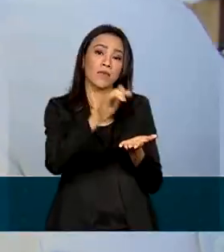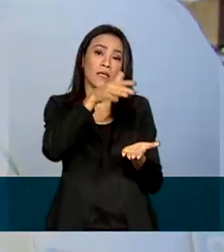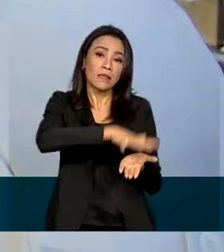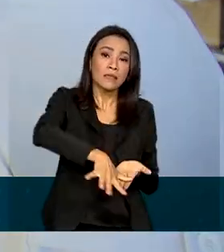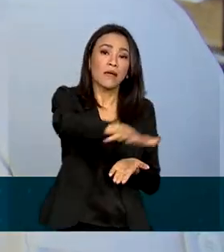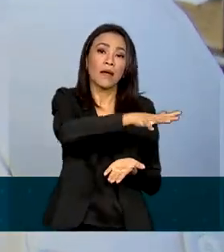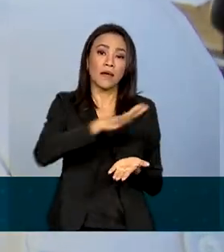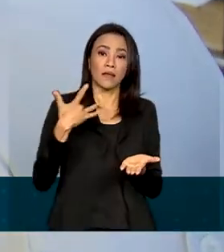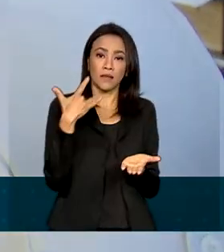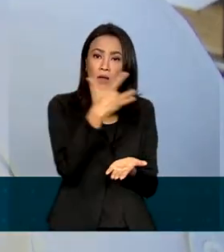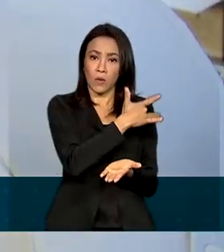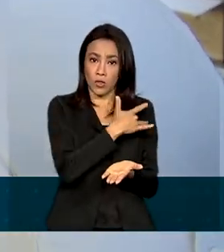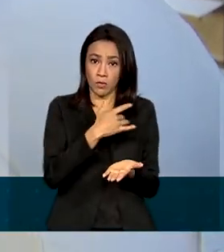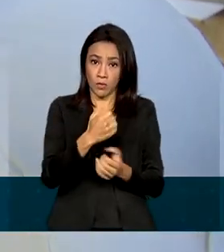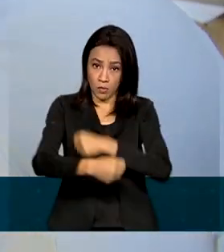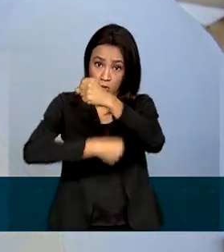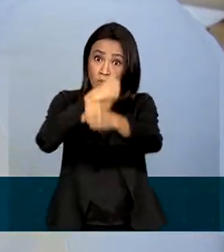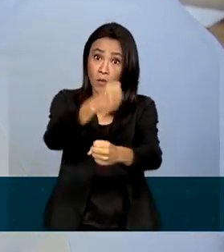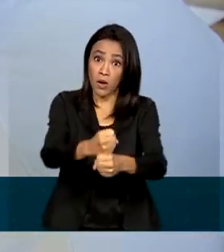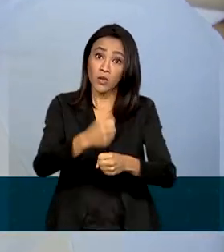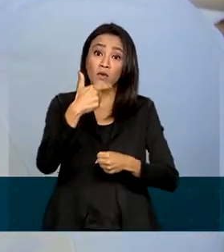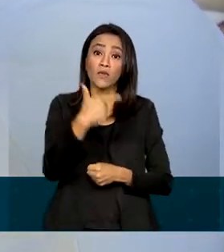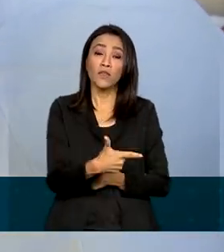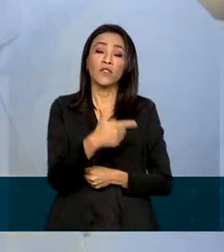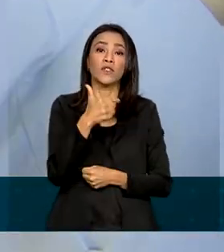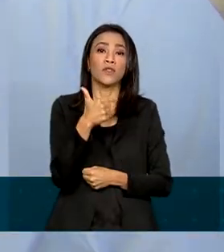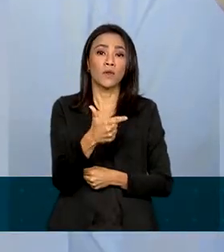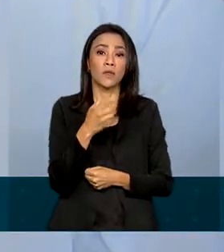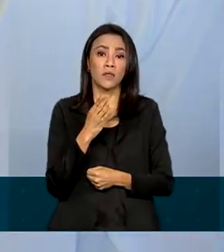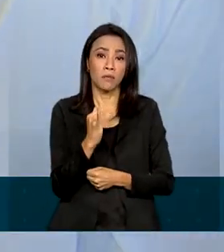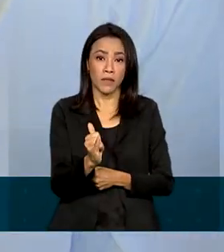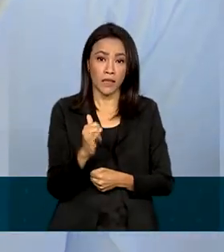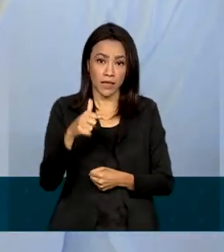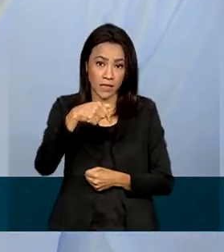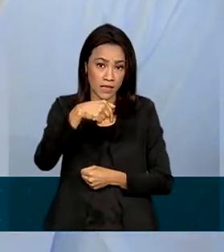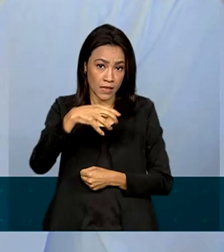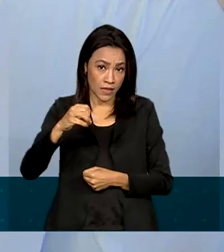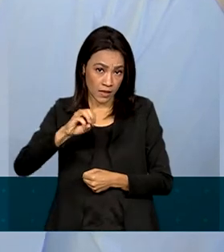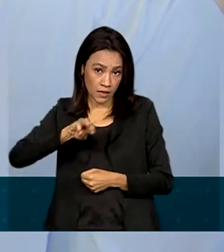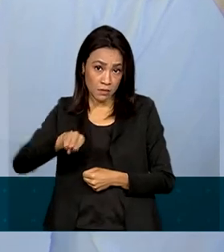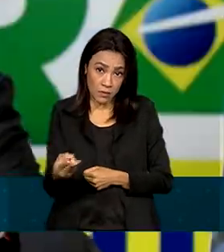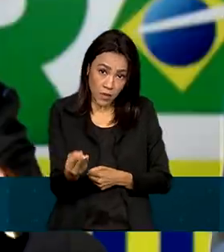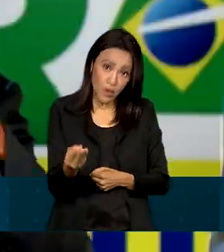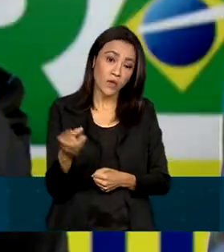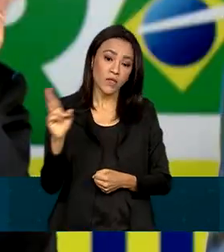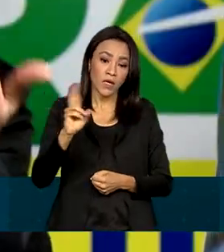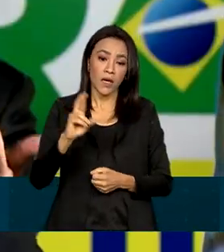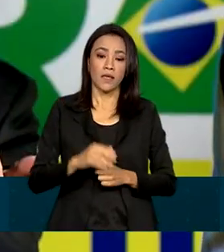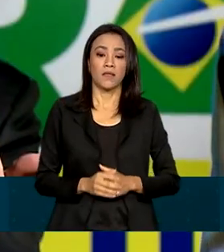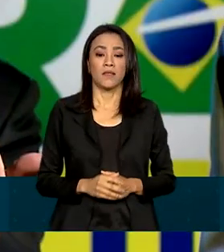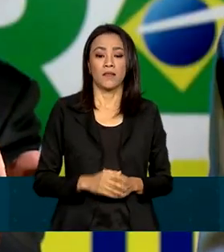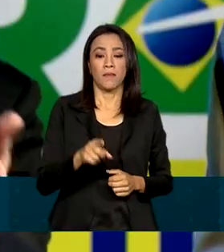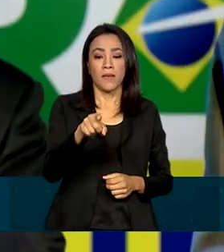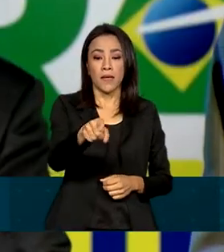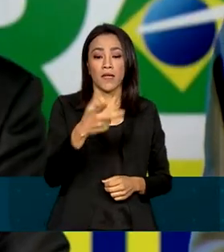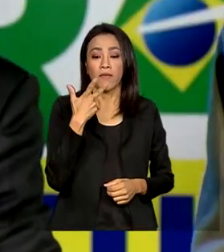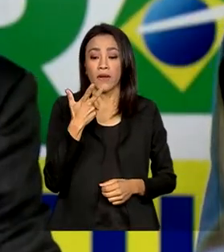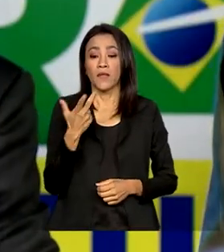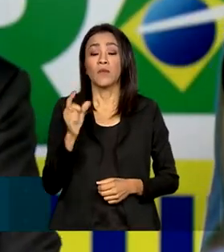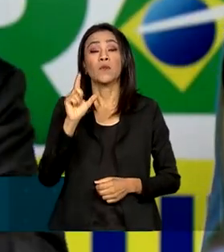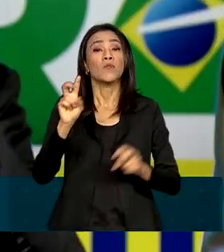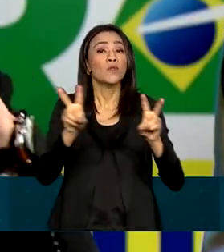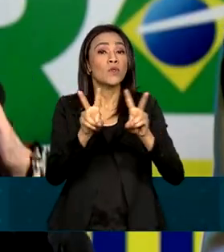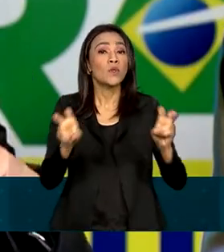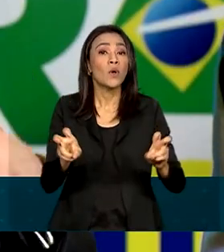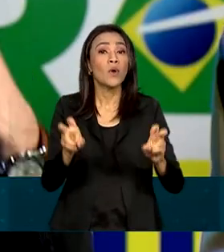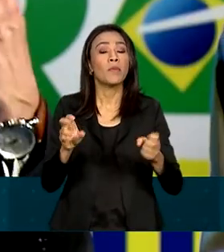em pelo menos R 22,7 bilhões. A recomposição da farmácia popular,